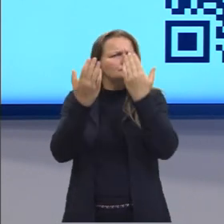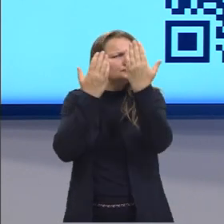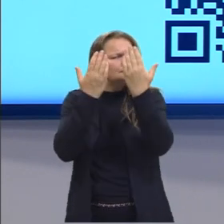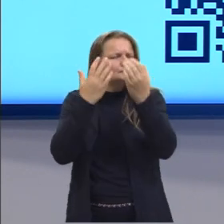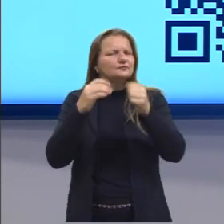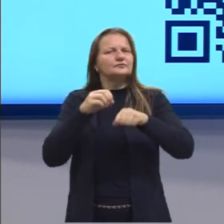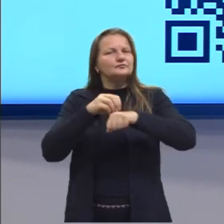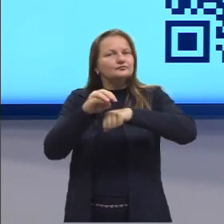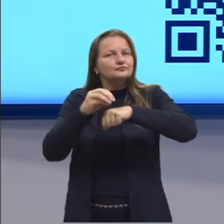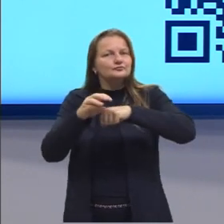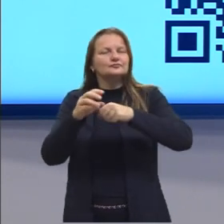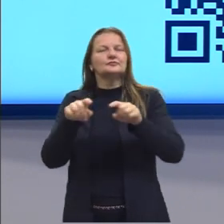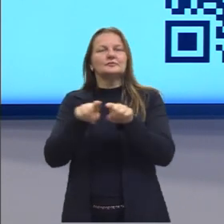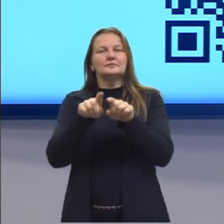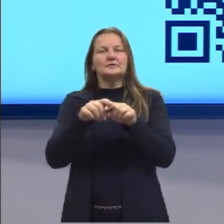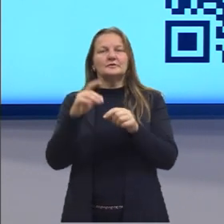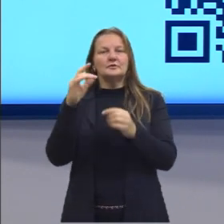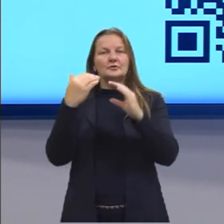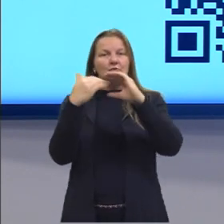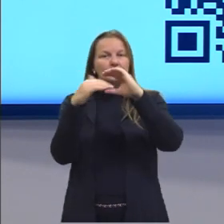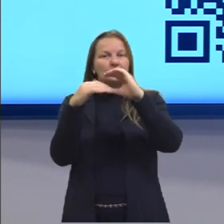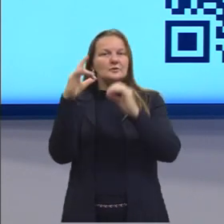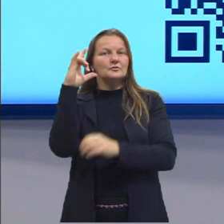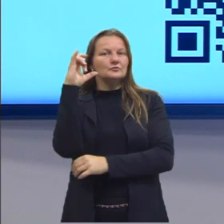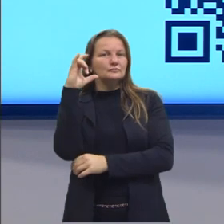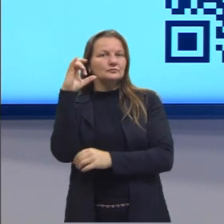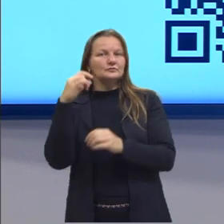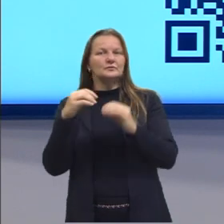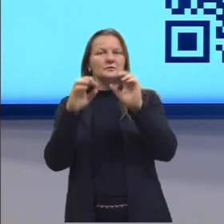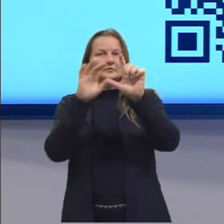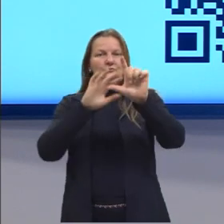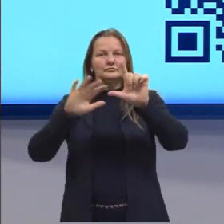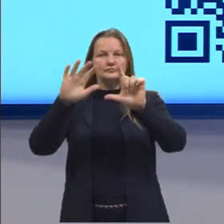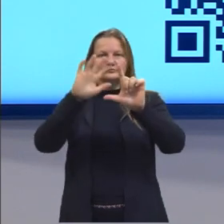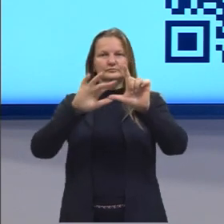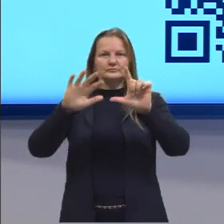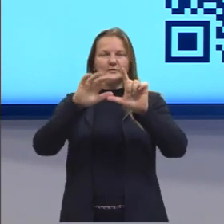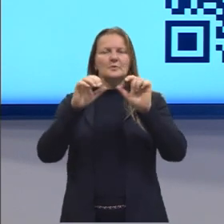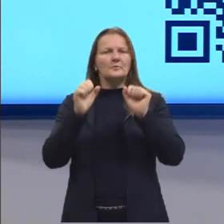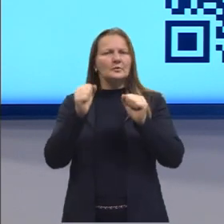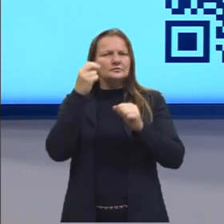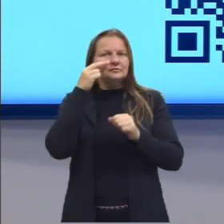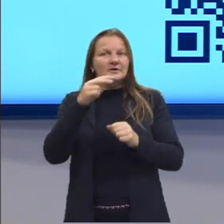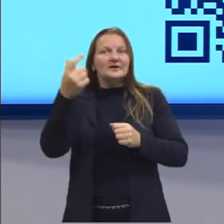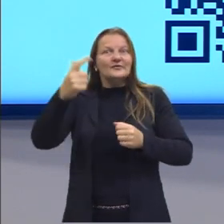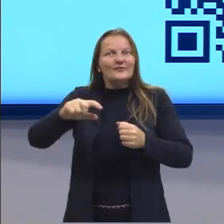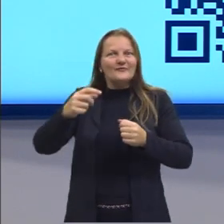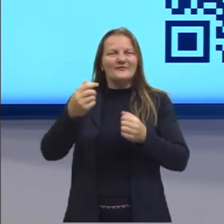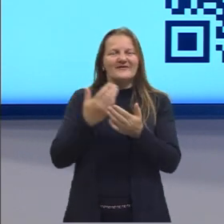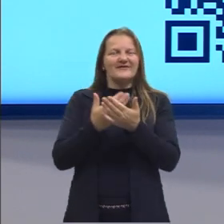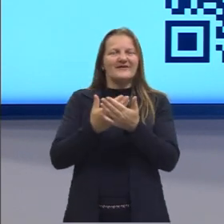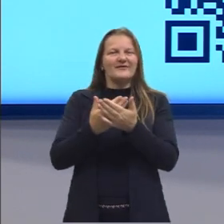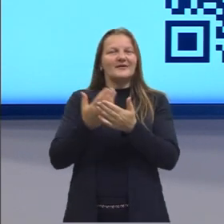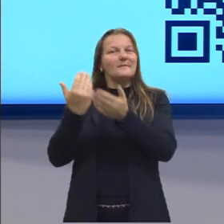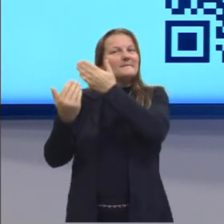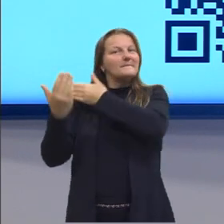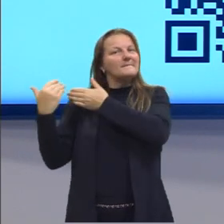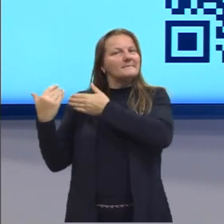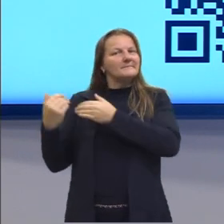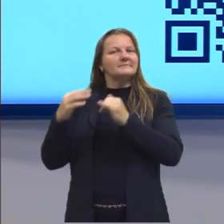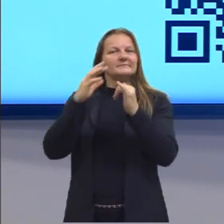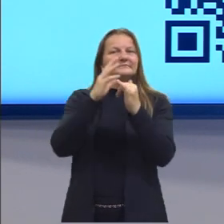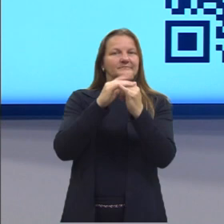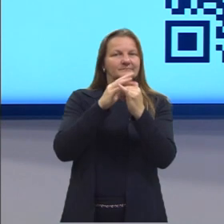tem o Instagram, o e-mail e o QR Code, onde vocês podem assistir novamente as aulas que já foram